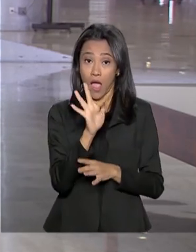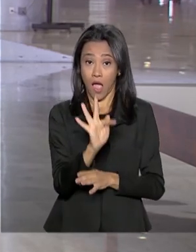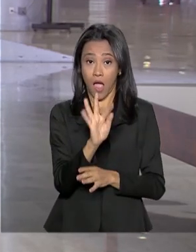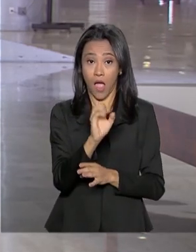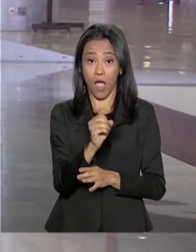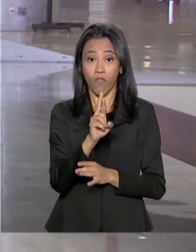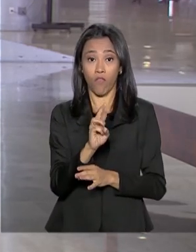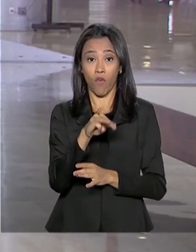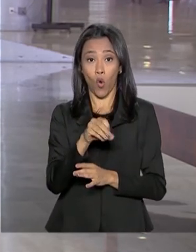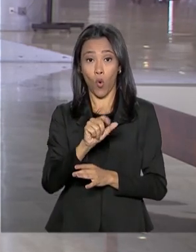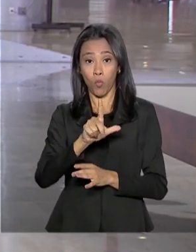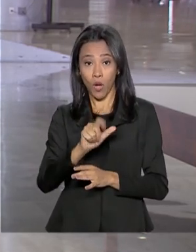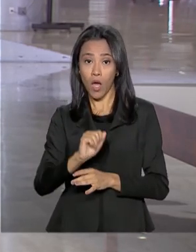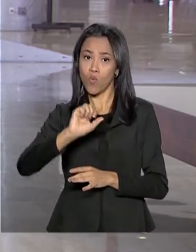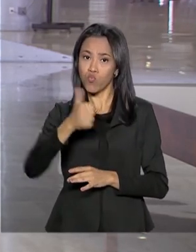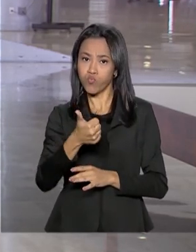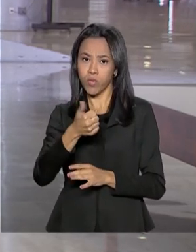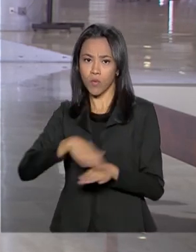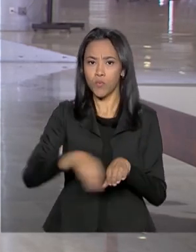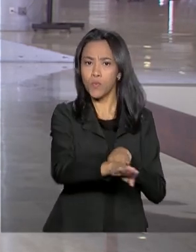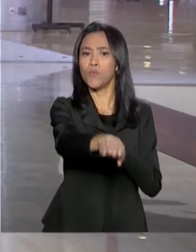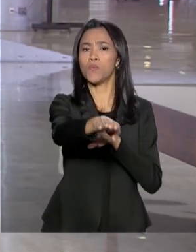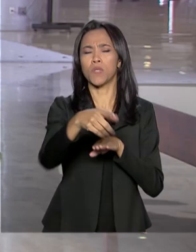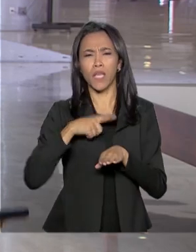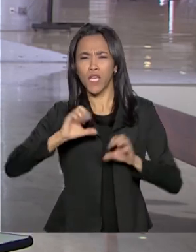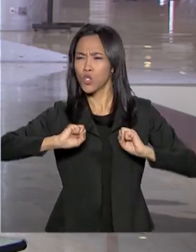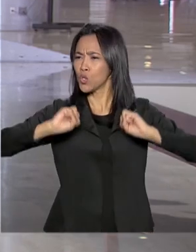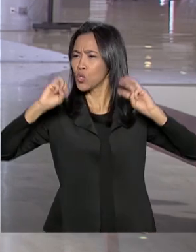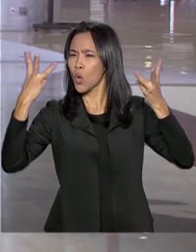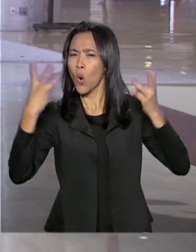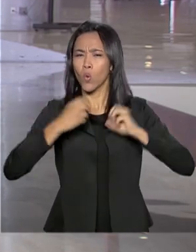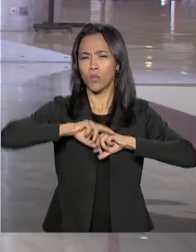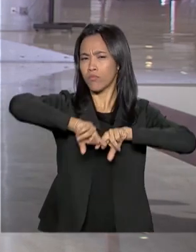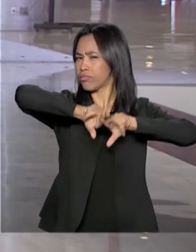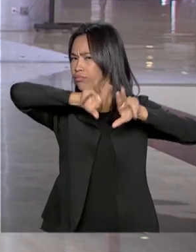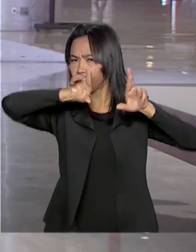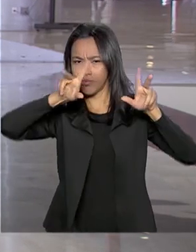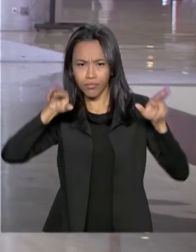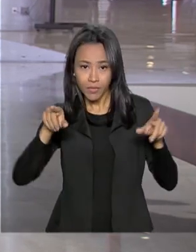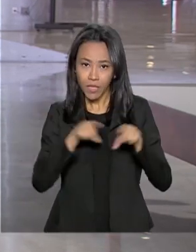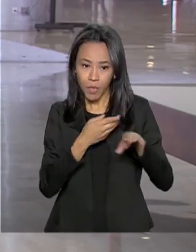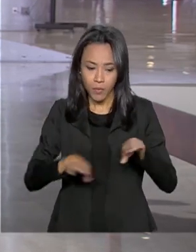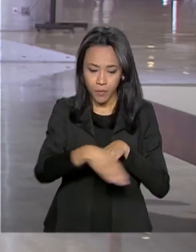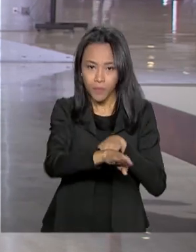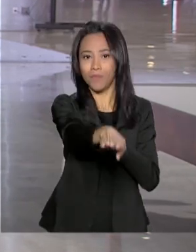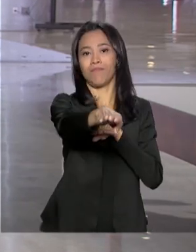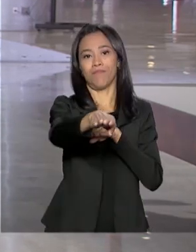um multievento, com shows, alimentação, várias atrações, além da corrida.